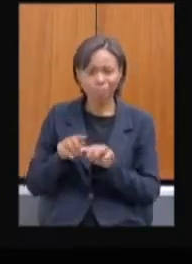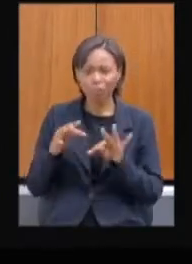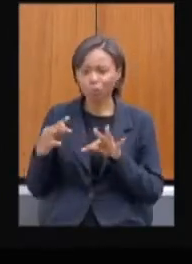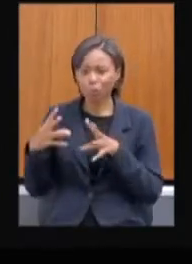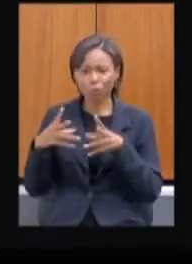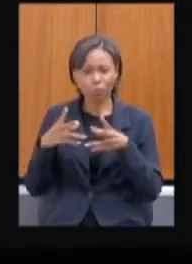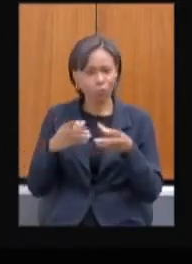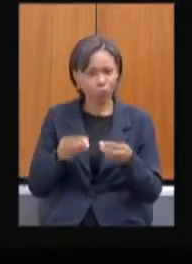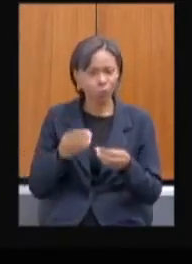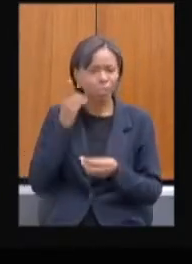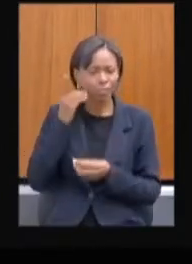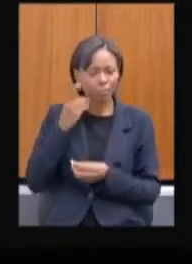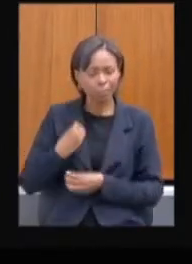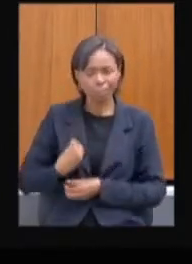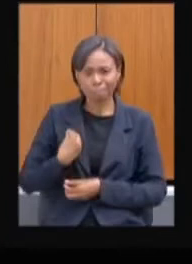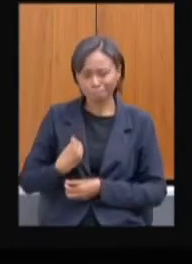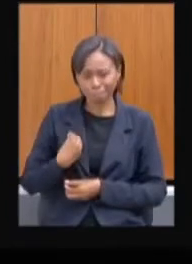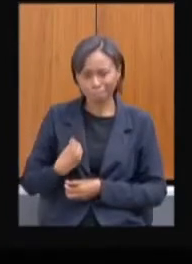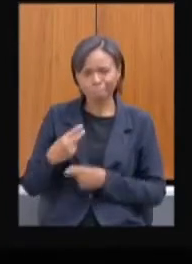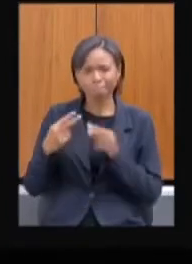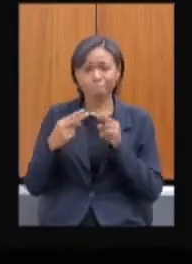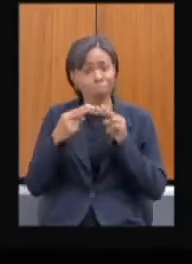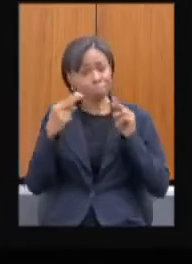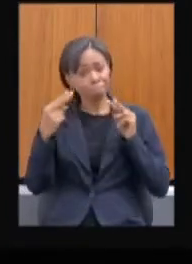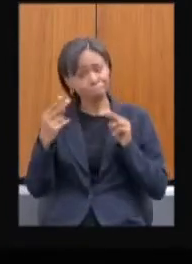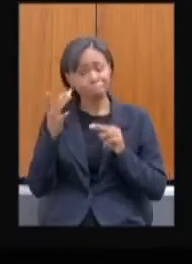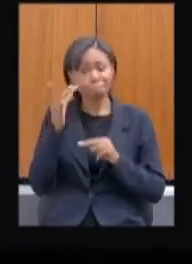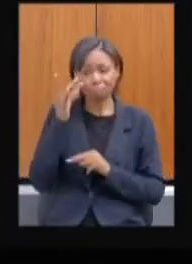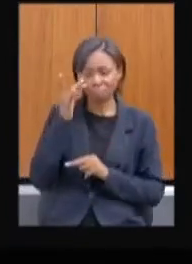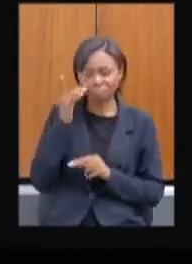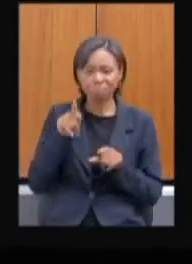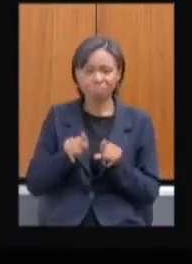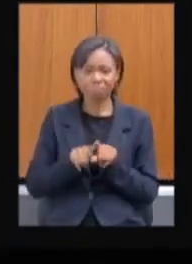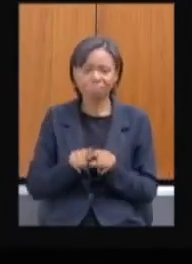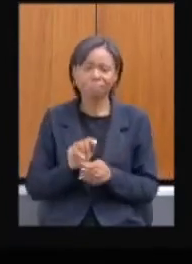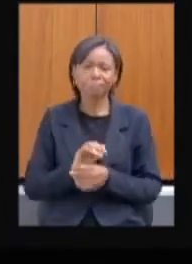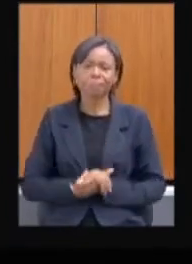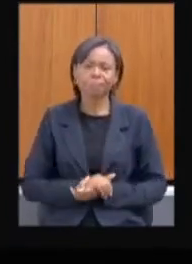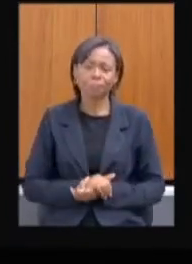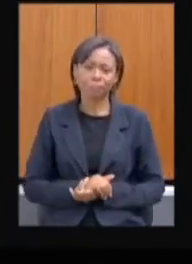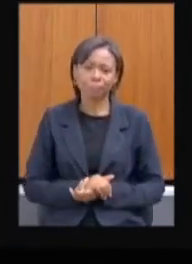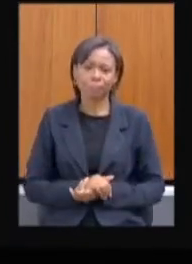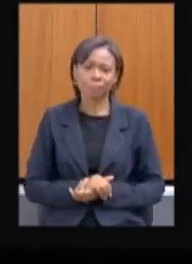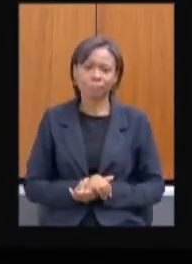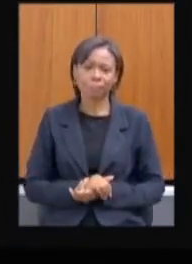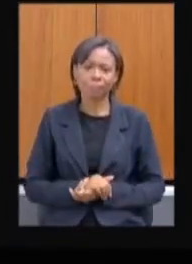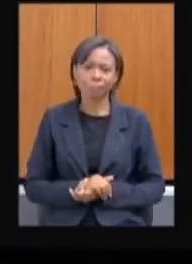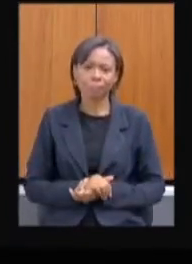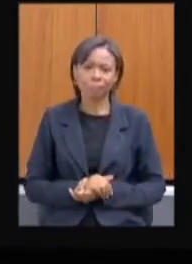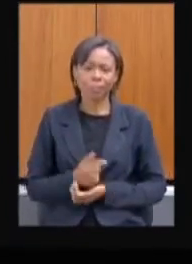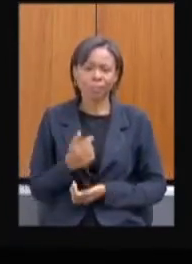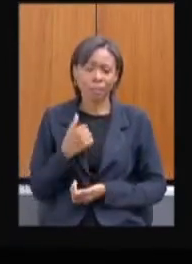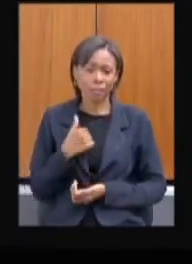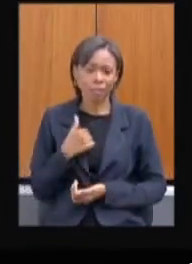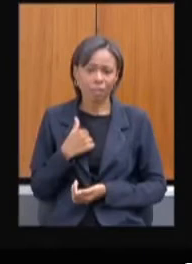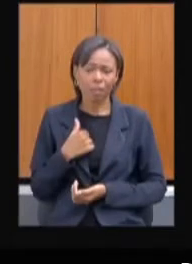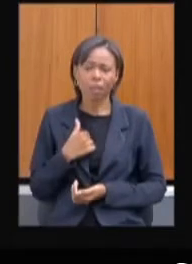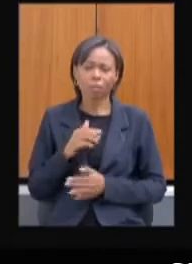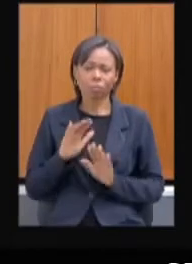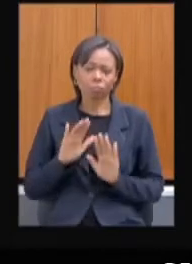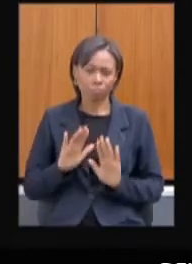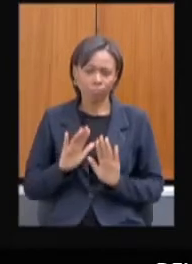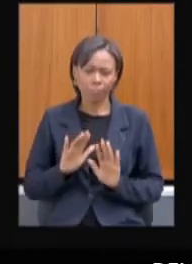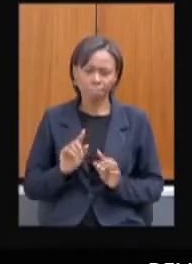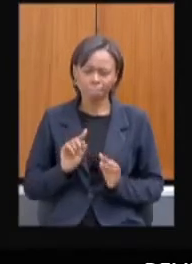tanto online, quanto também presencial na Assembleia Legislativa. Eu quero ser bem propositivo e